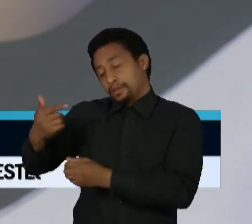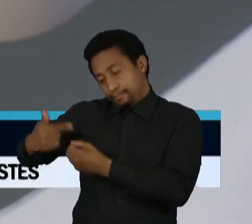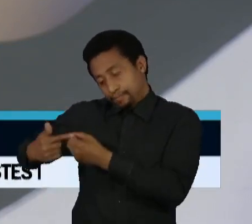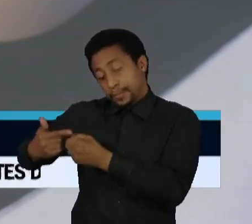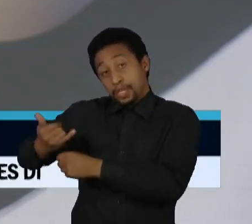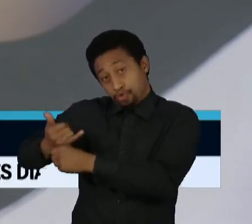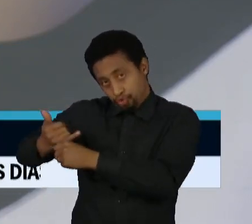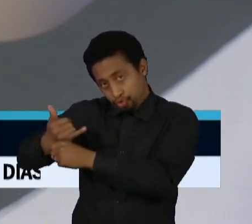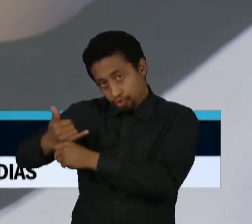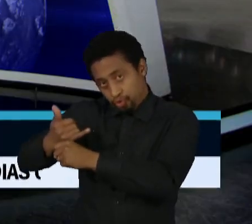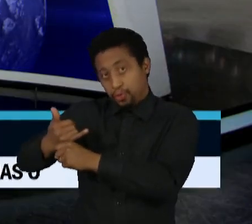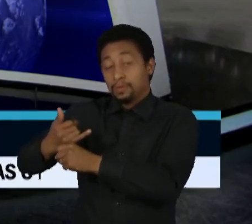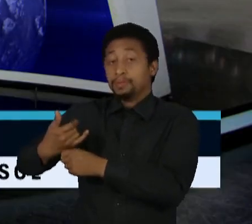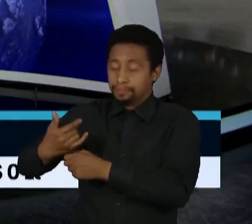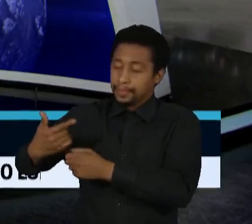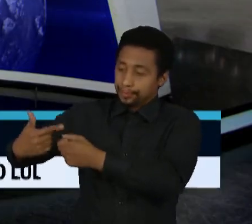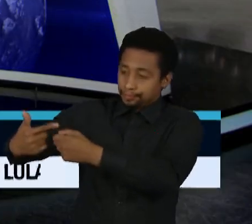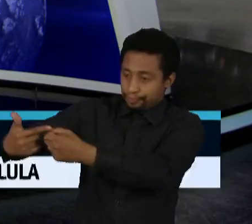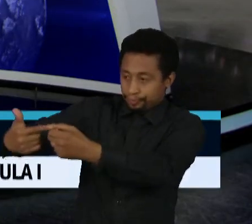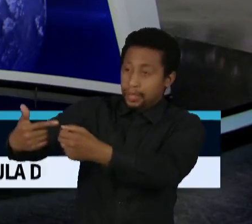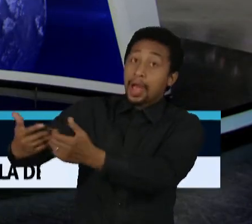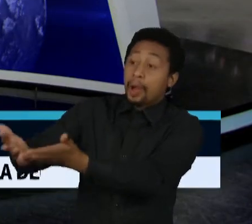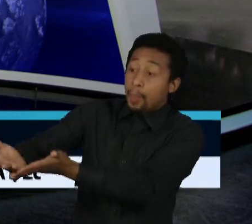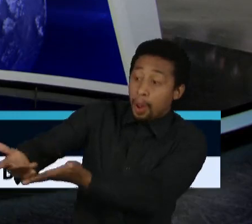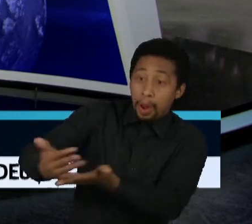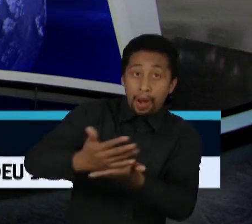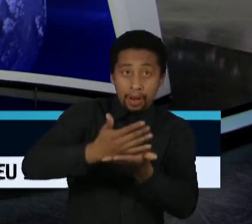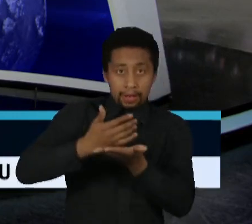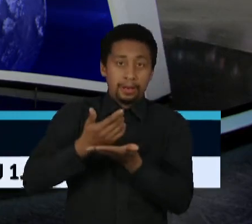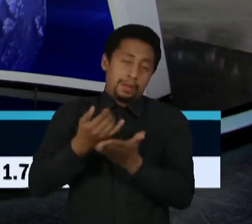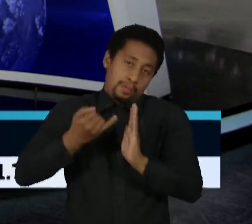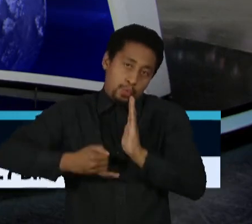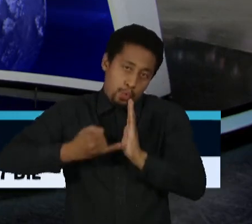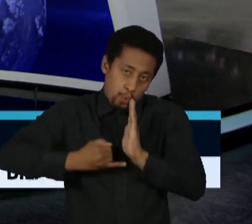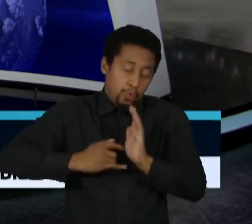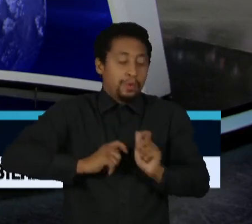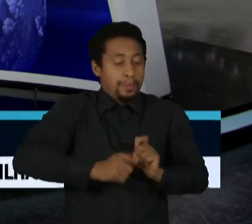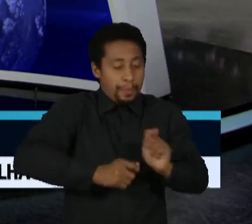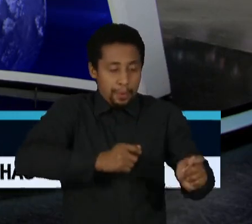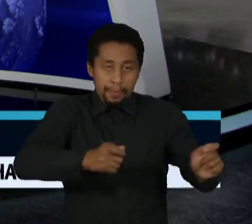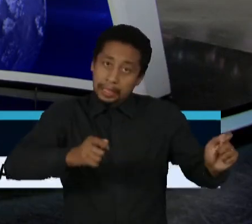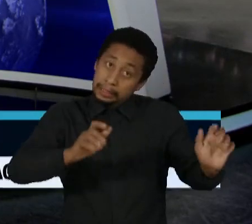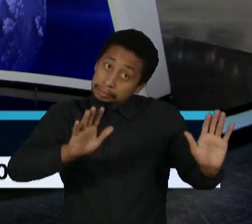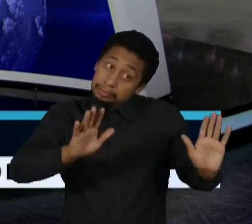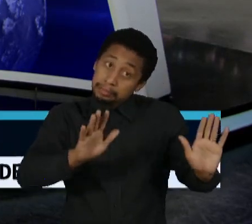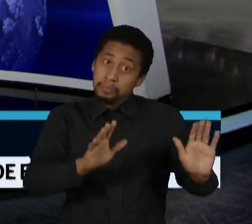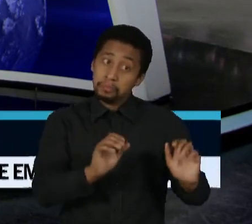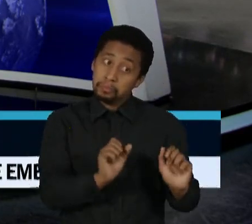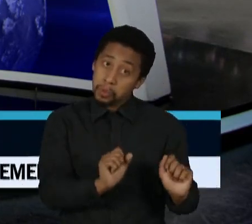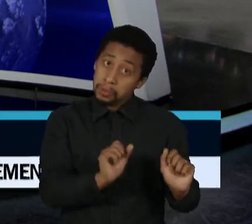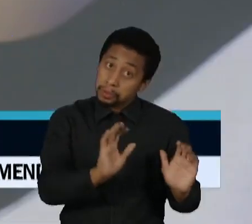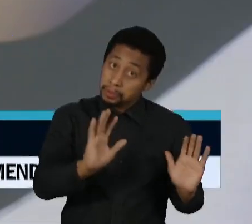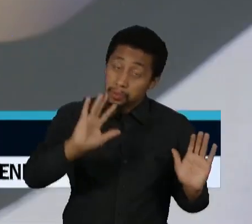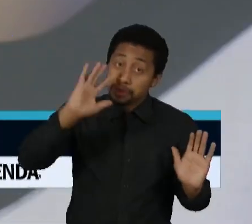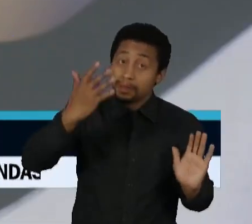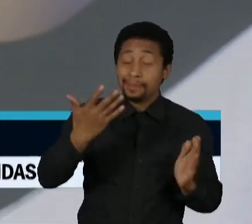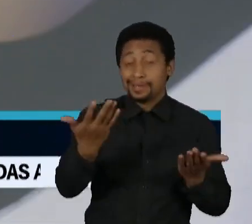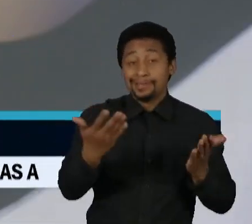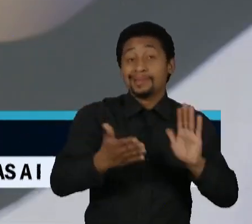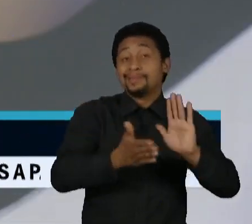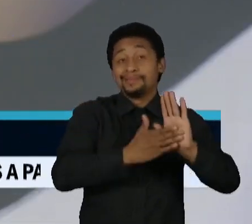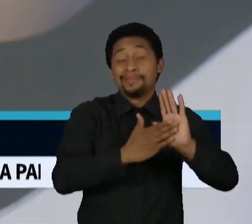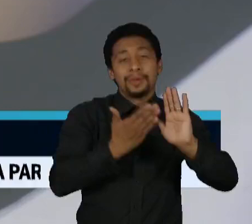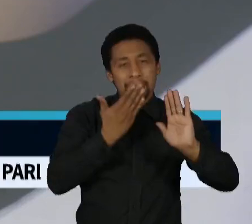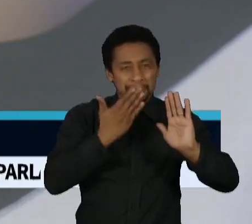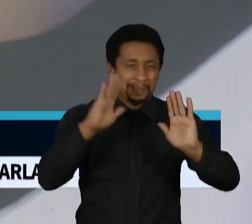um pouco com a outra. Aparentemente, governo consegue entregar o que ele prometeu. É um programa que olha para esse setor, que é um